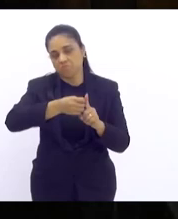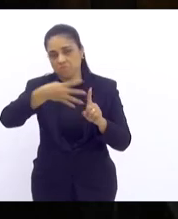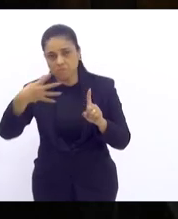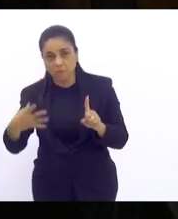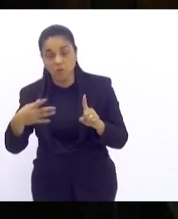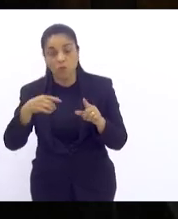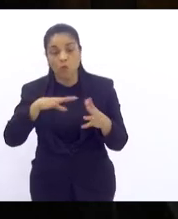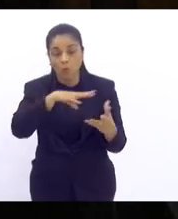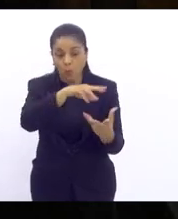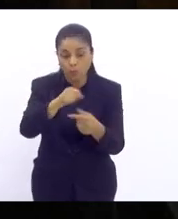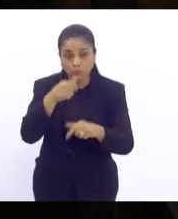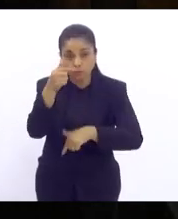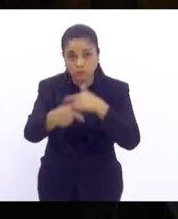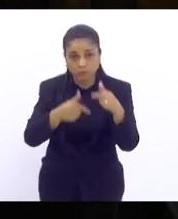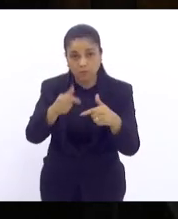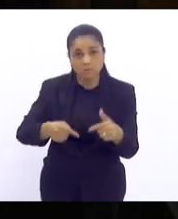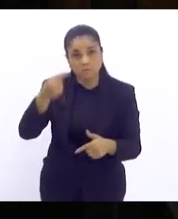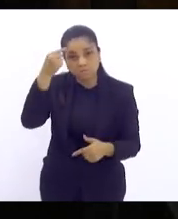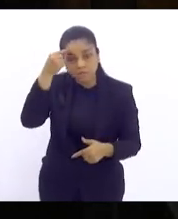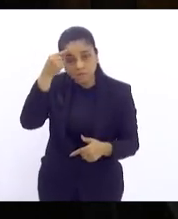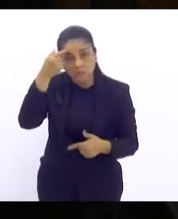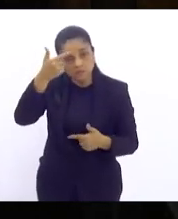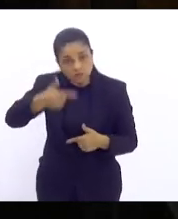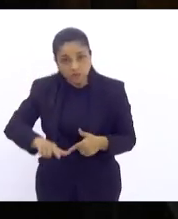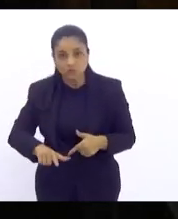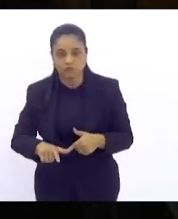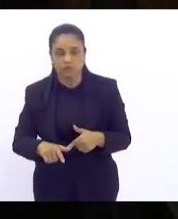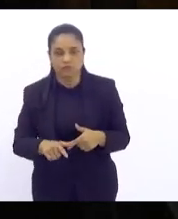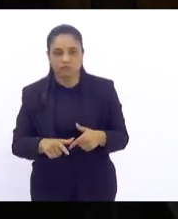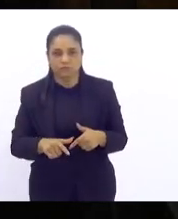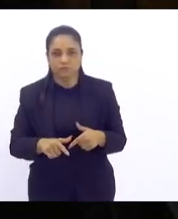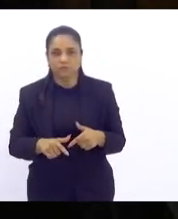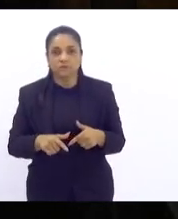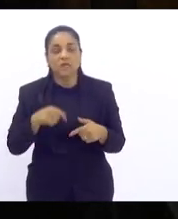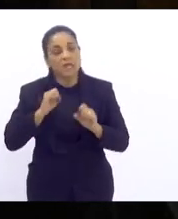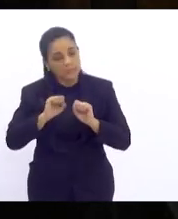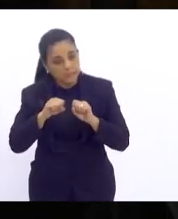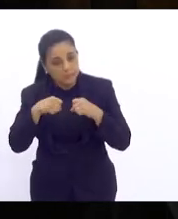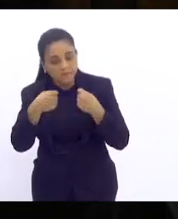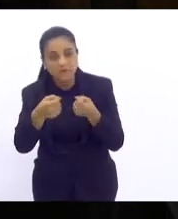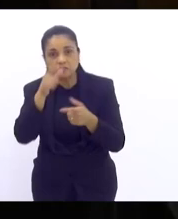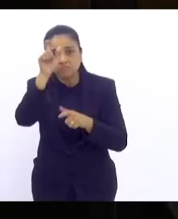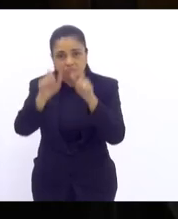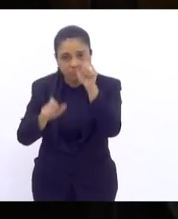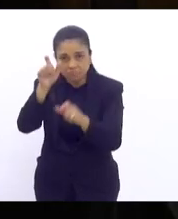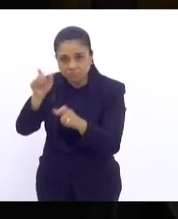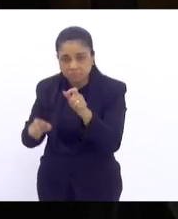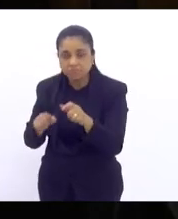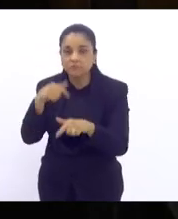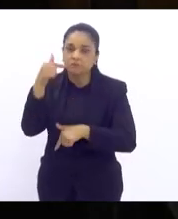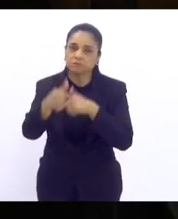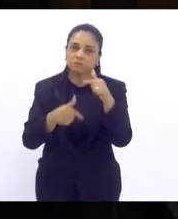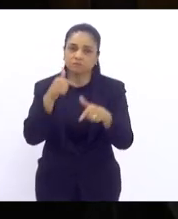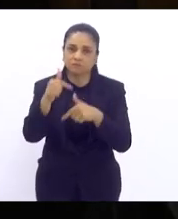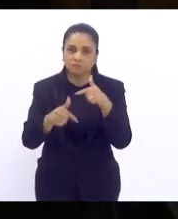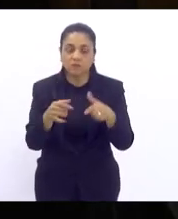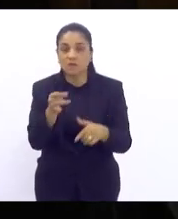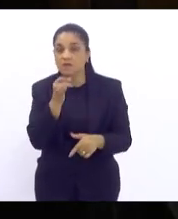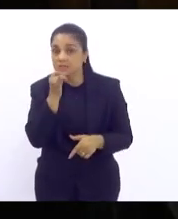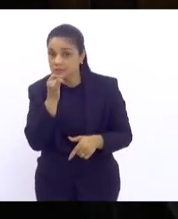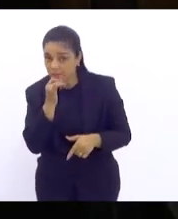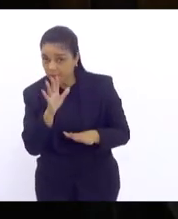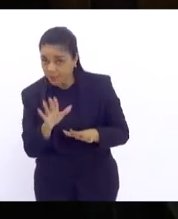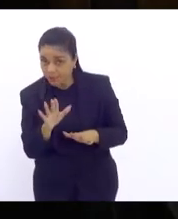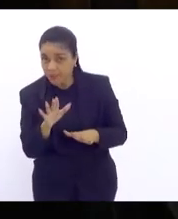precisa se repensar é por isso que a gente defende aqui cada trabalhador e cada trabalhadora que por exemplo